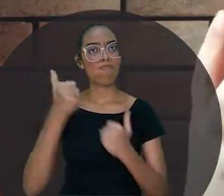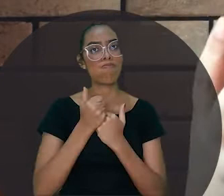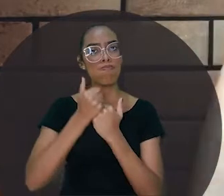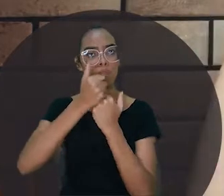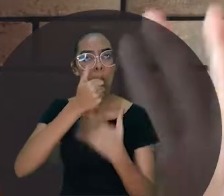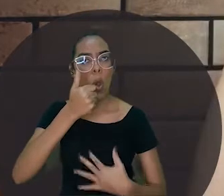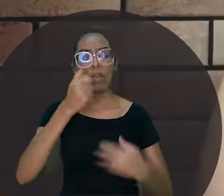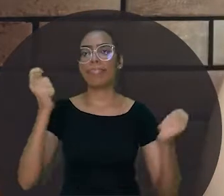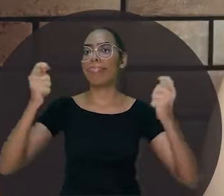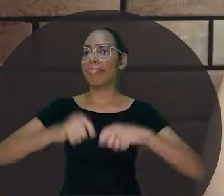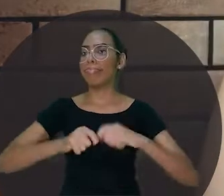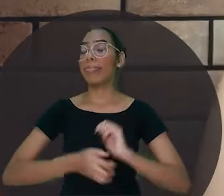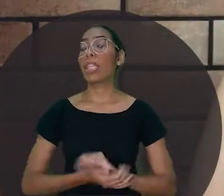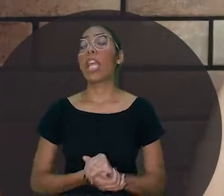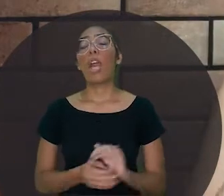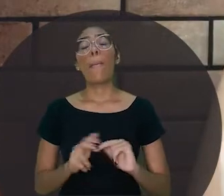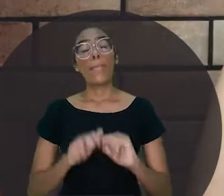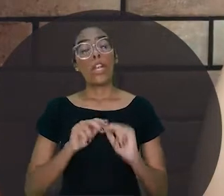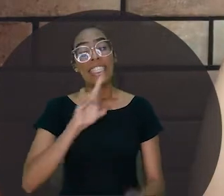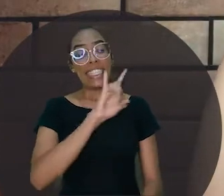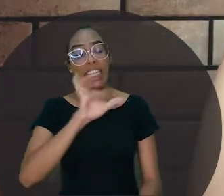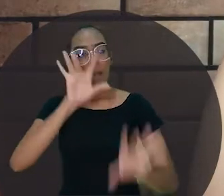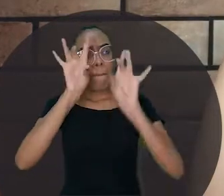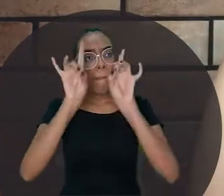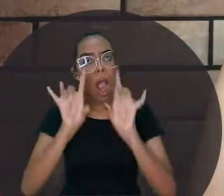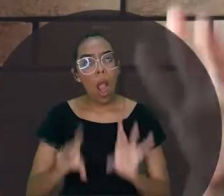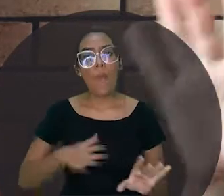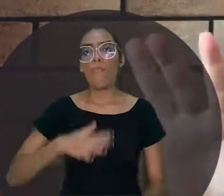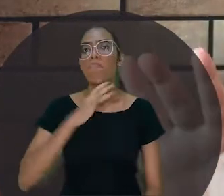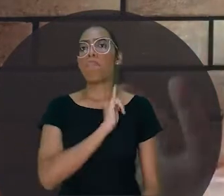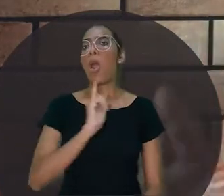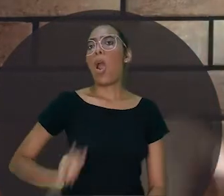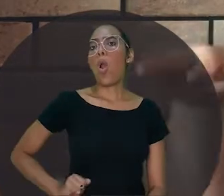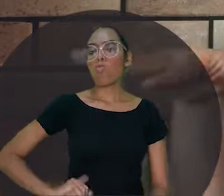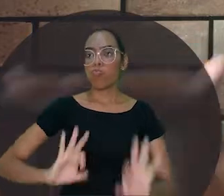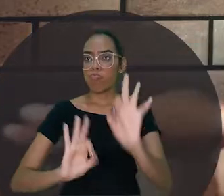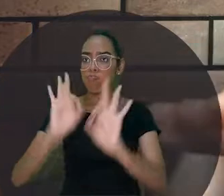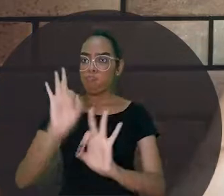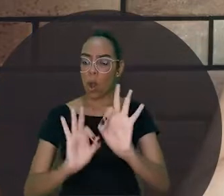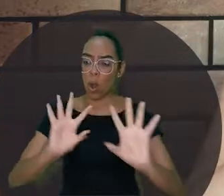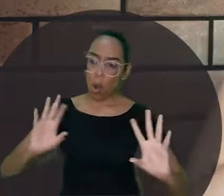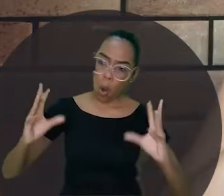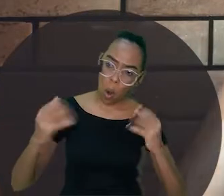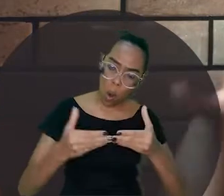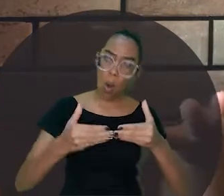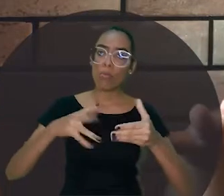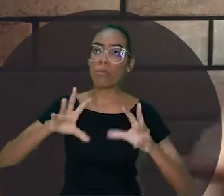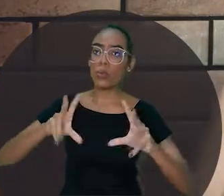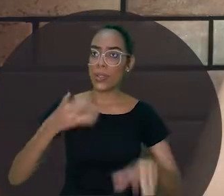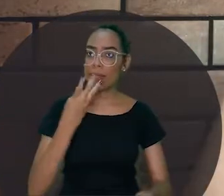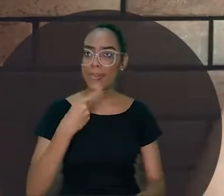candidatar para ser o sucessor. Então, chegando o dia, o imperador se reuniu com todas as